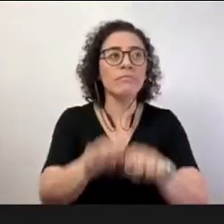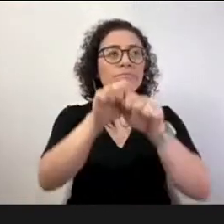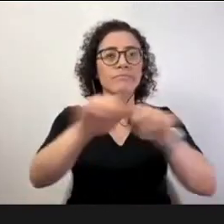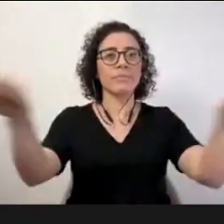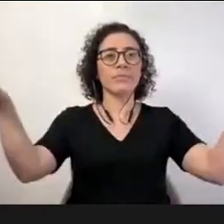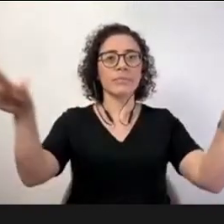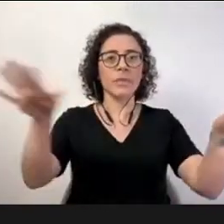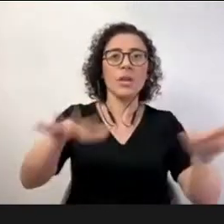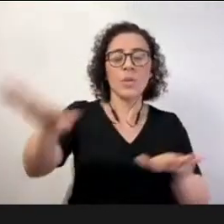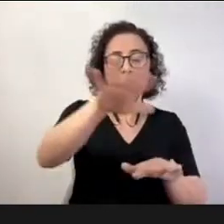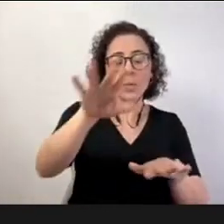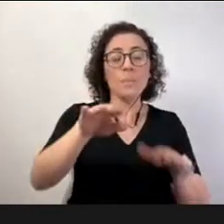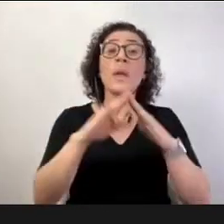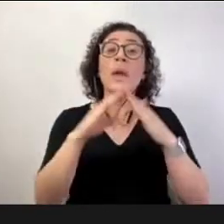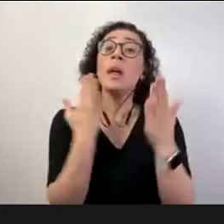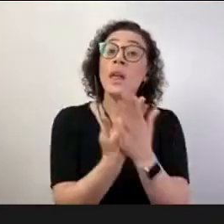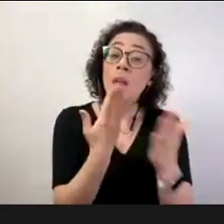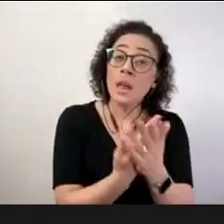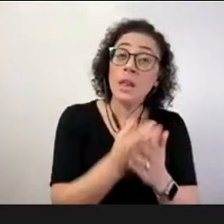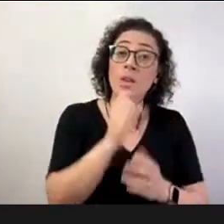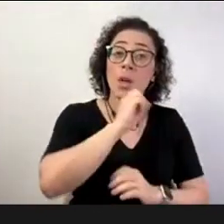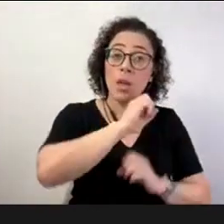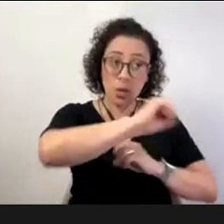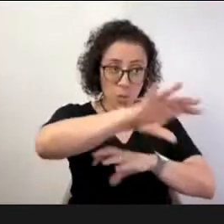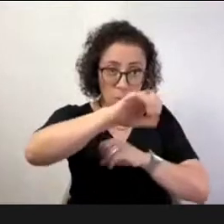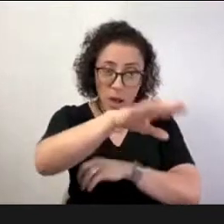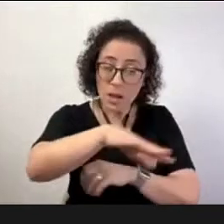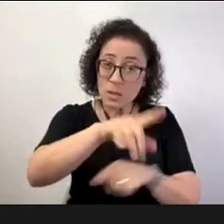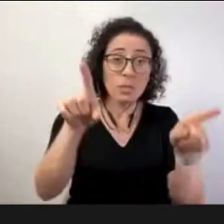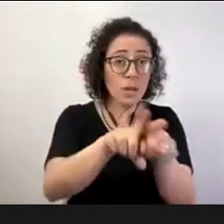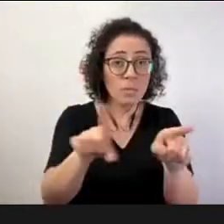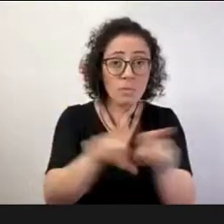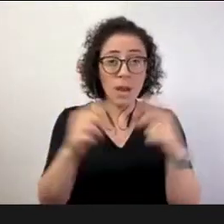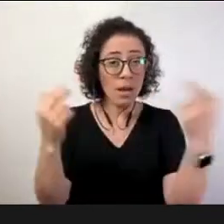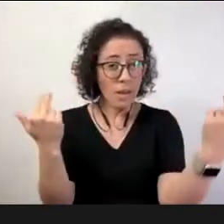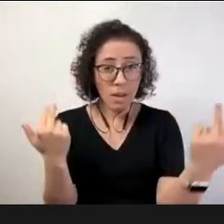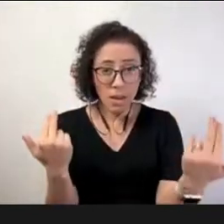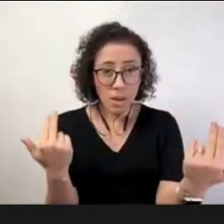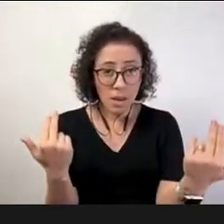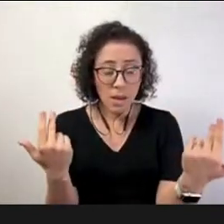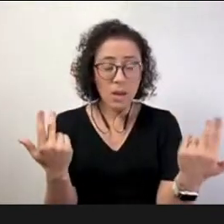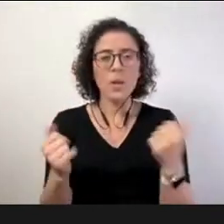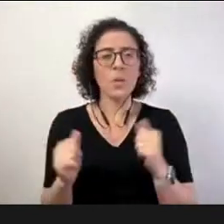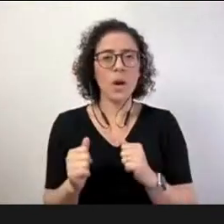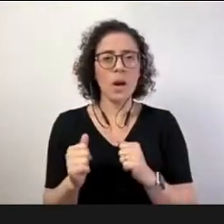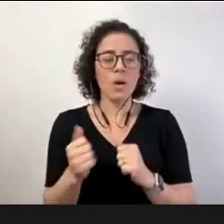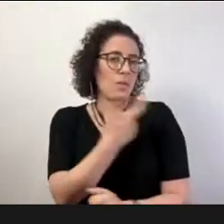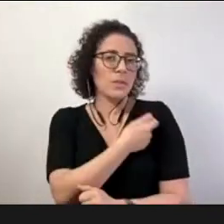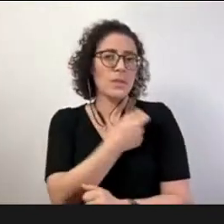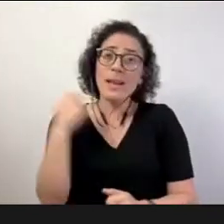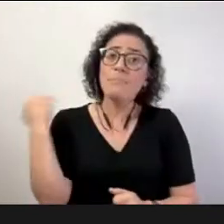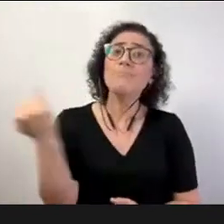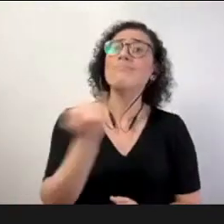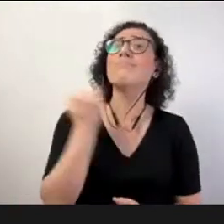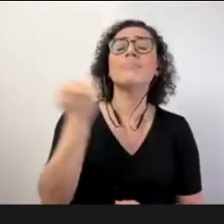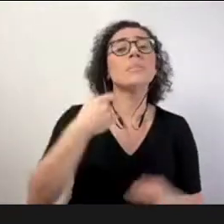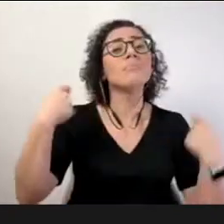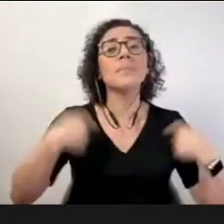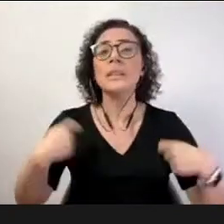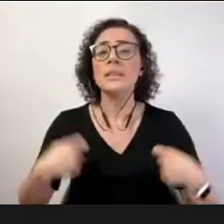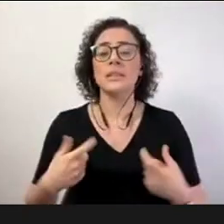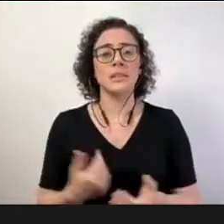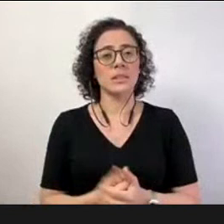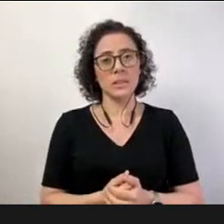com todos todos com todos porque nós podemos educar todos